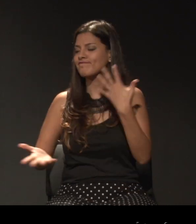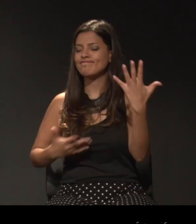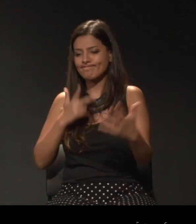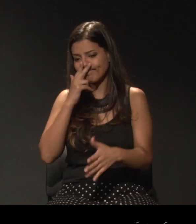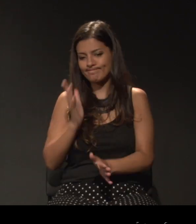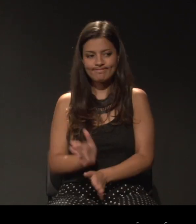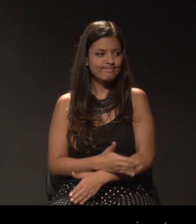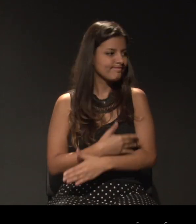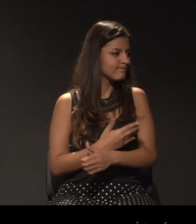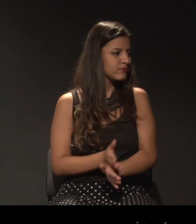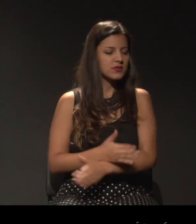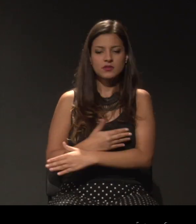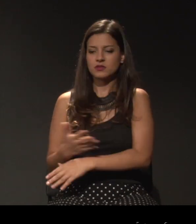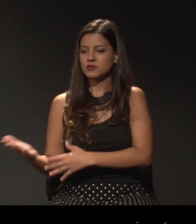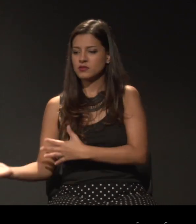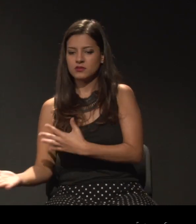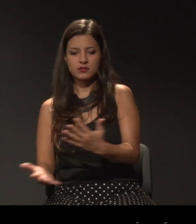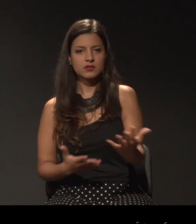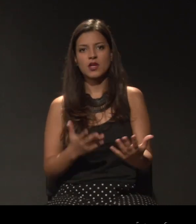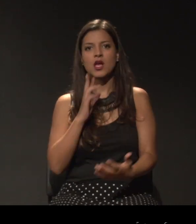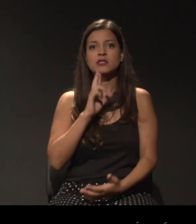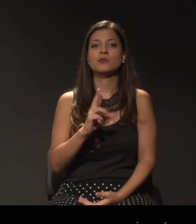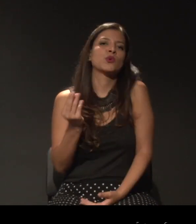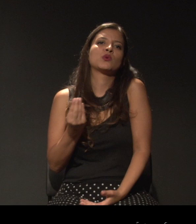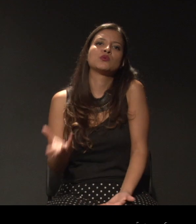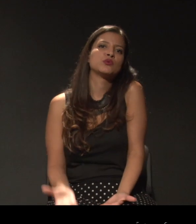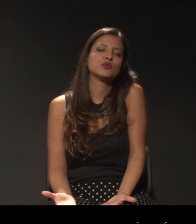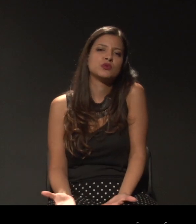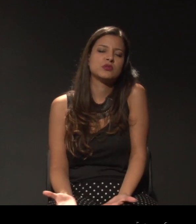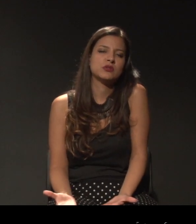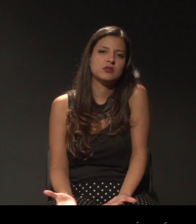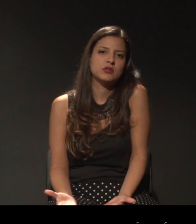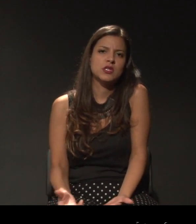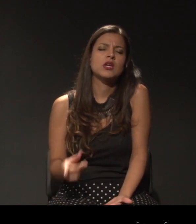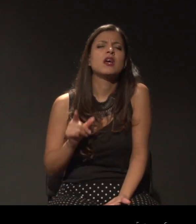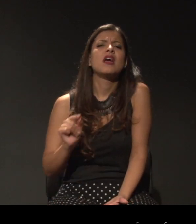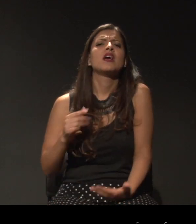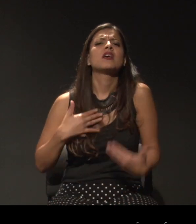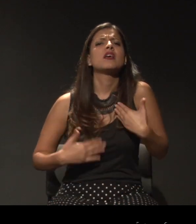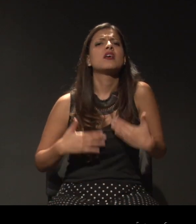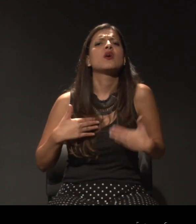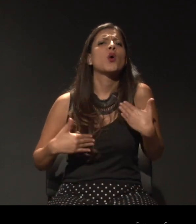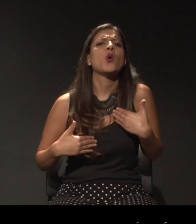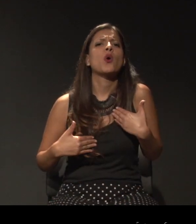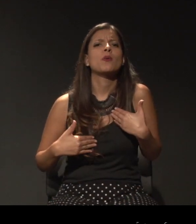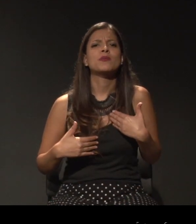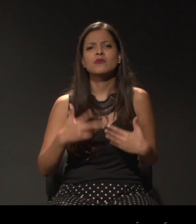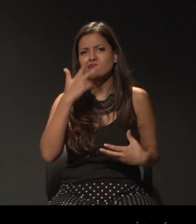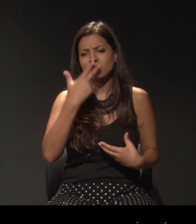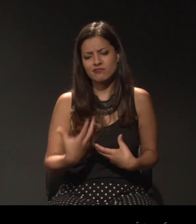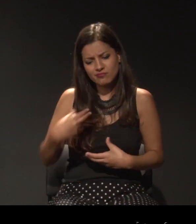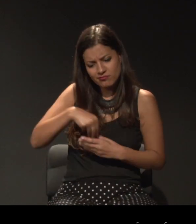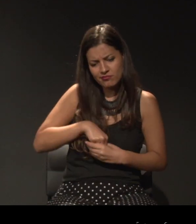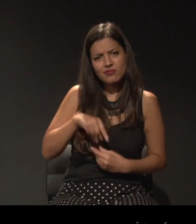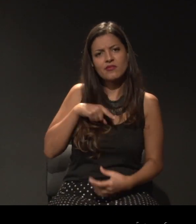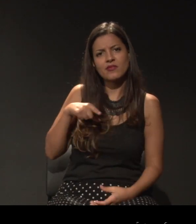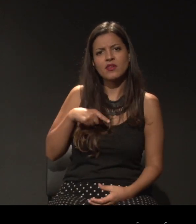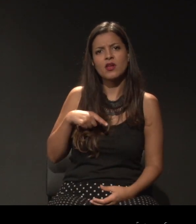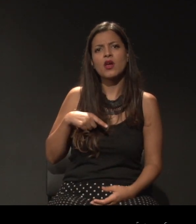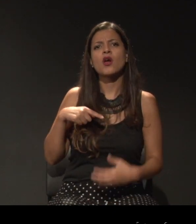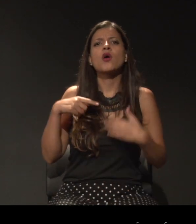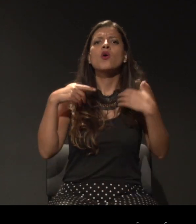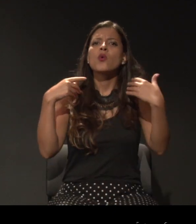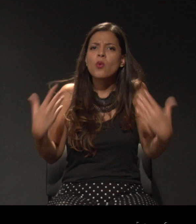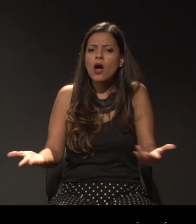perdido, né? Não sabia responder essas perguntas, né? Que corpo é esse que a gente habita? Qual é o lugar